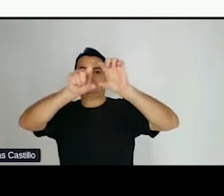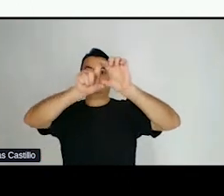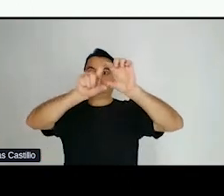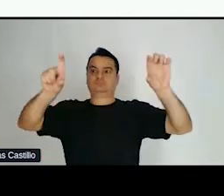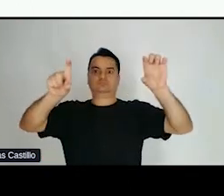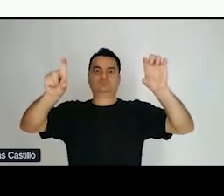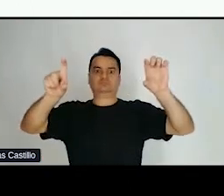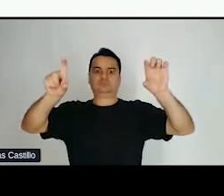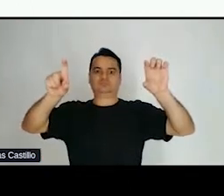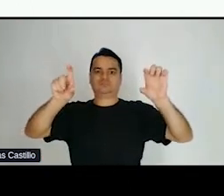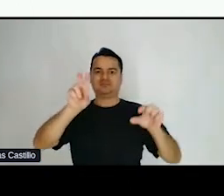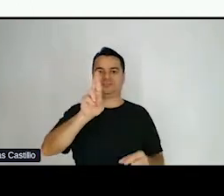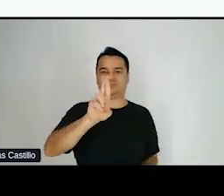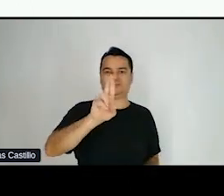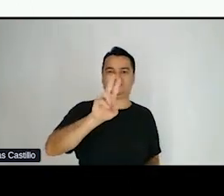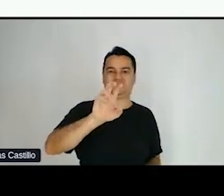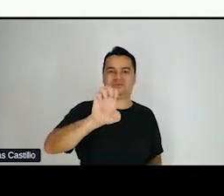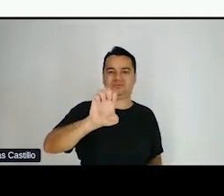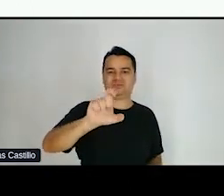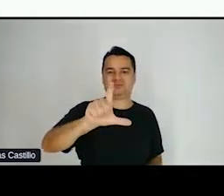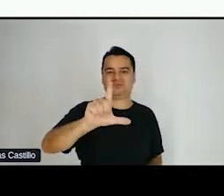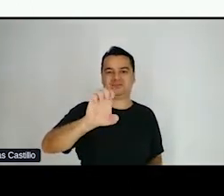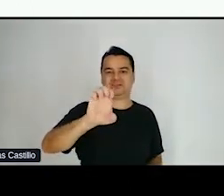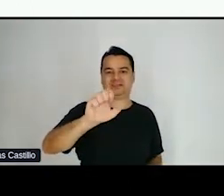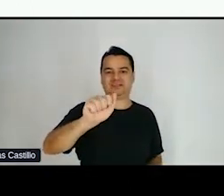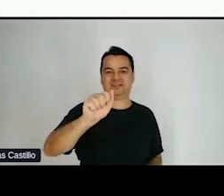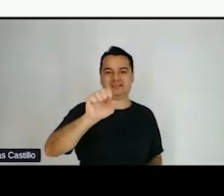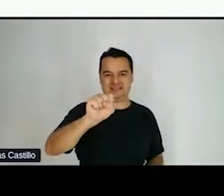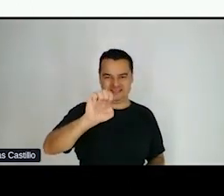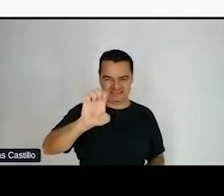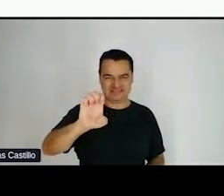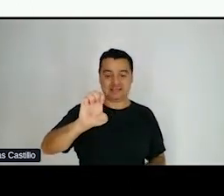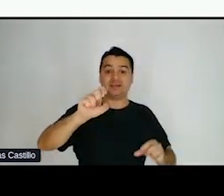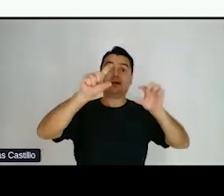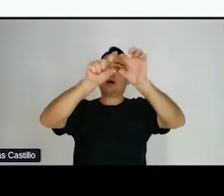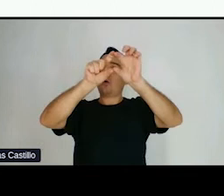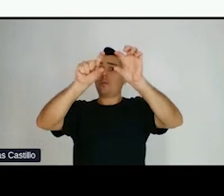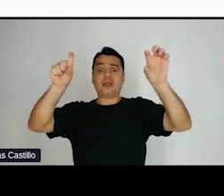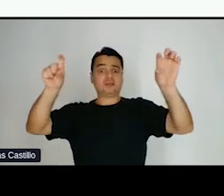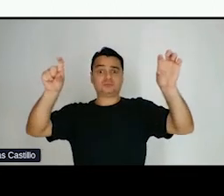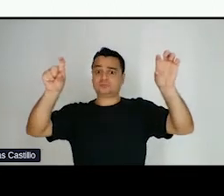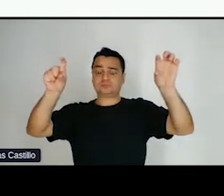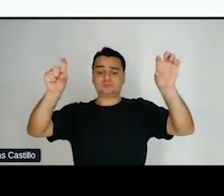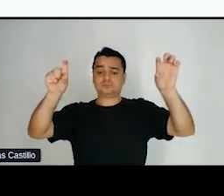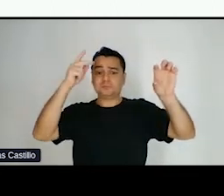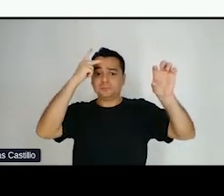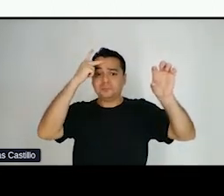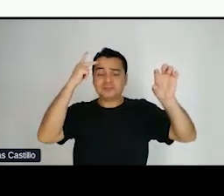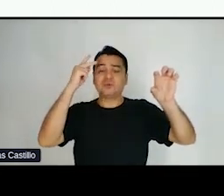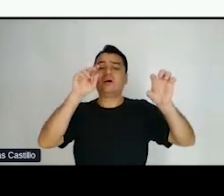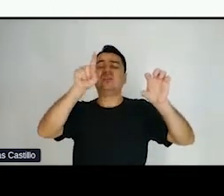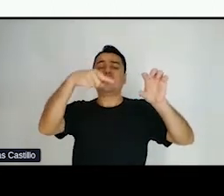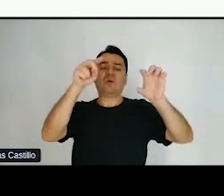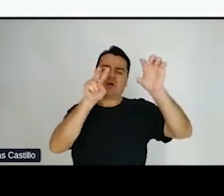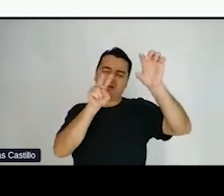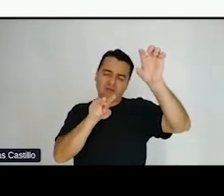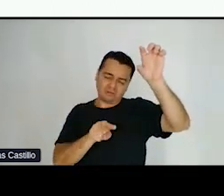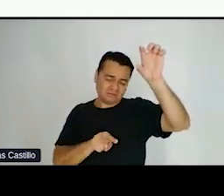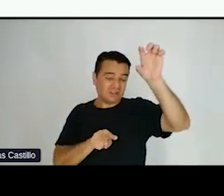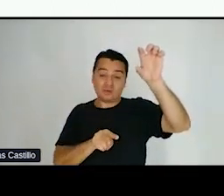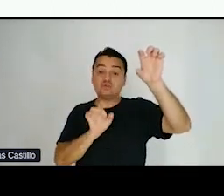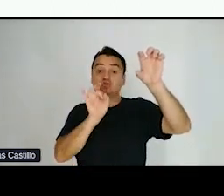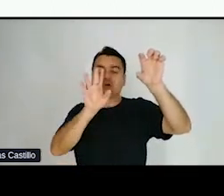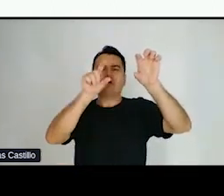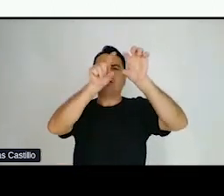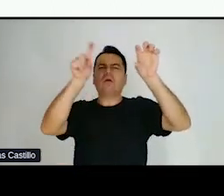release lá do jornalista. Essa informação tem que vir logo no início, porque muitas pessoas não leem o restante do